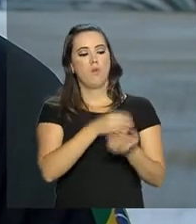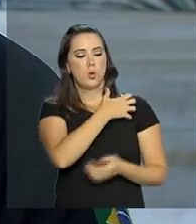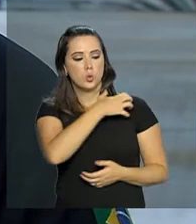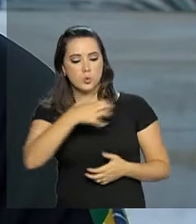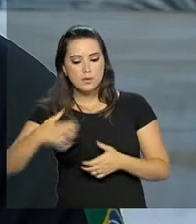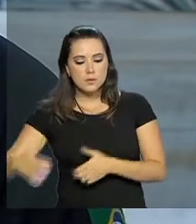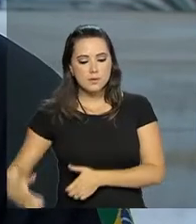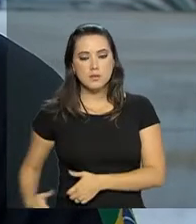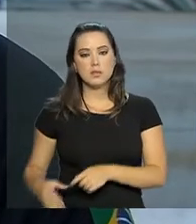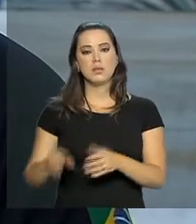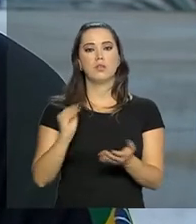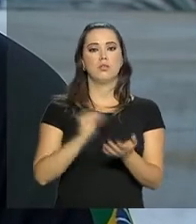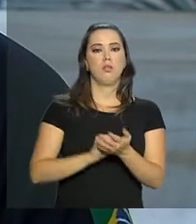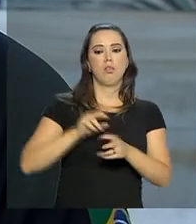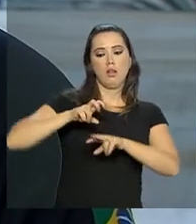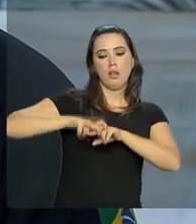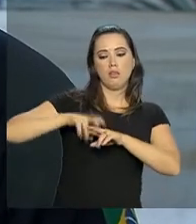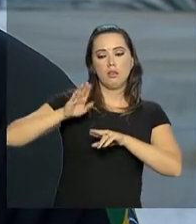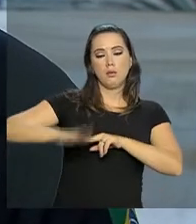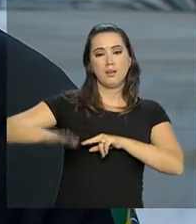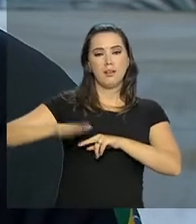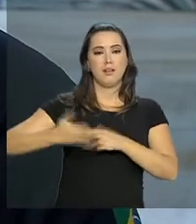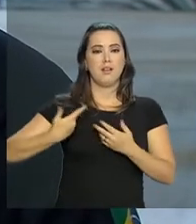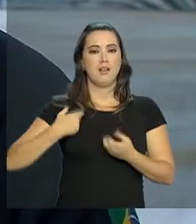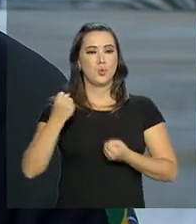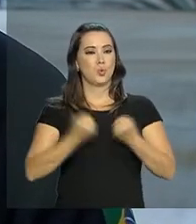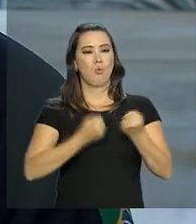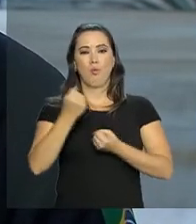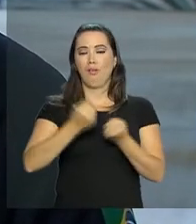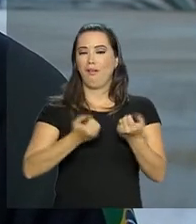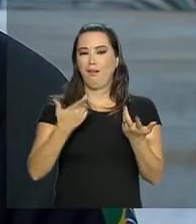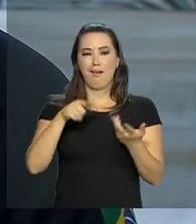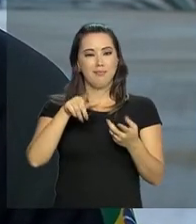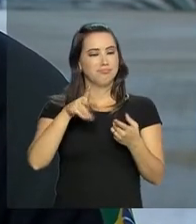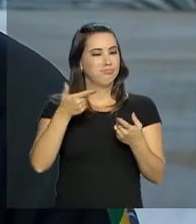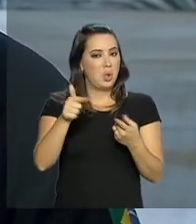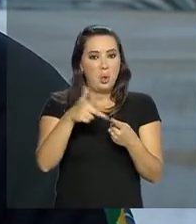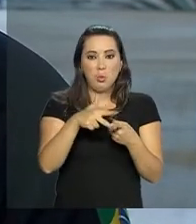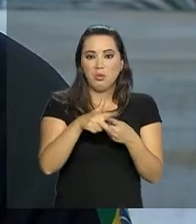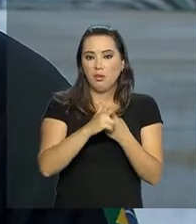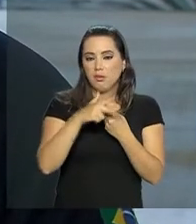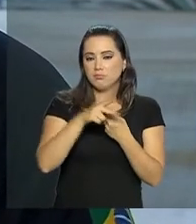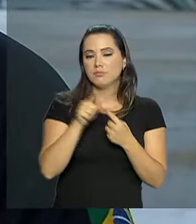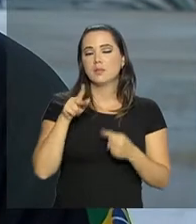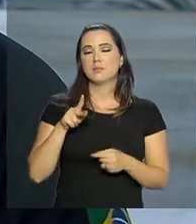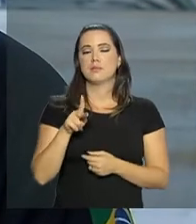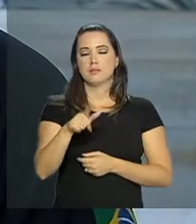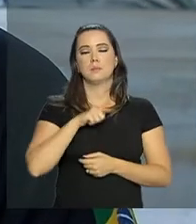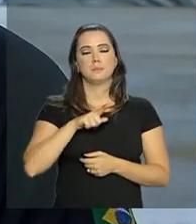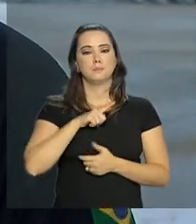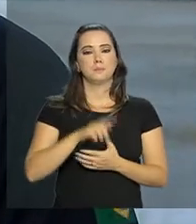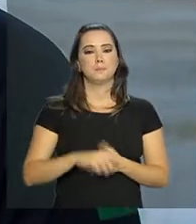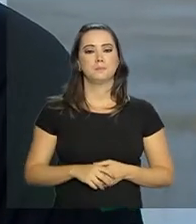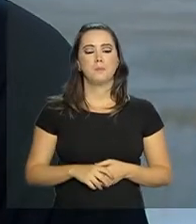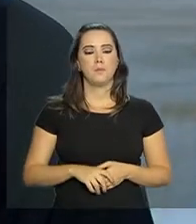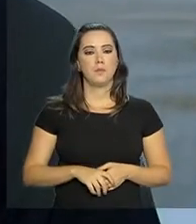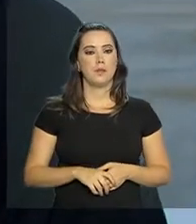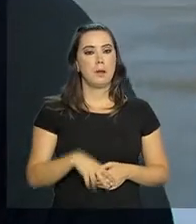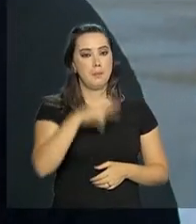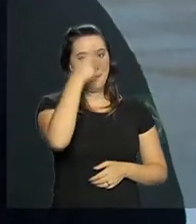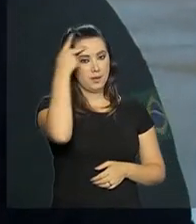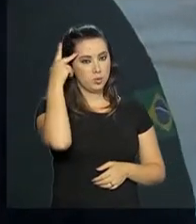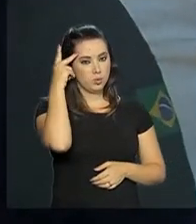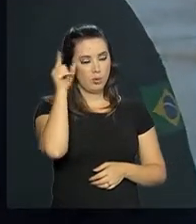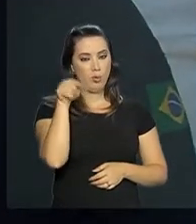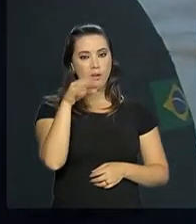cadeirinha, má conservação do veículo. Então é um pequeno grupo de infrações, mas que se repete a cada feriado. E quem vai pegar